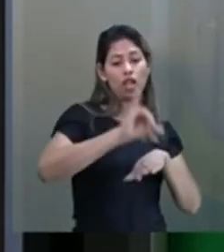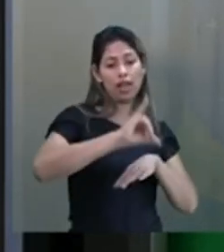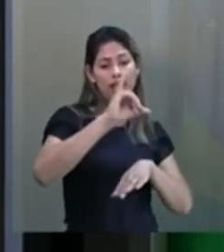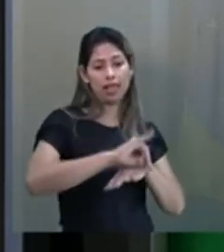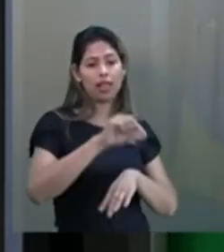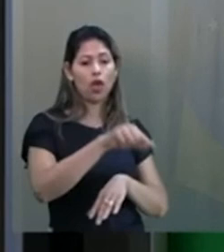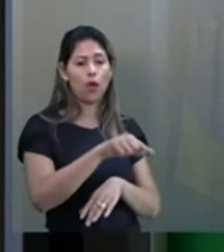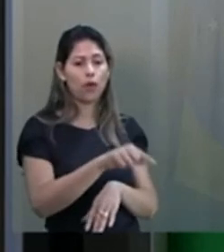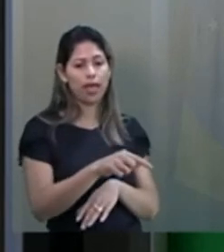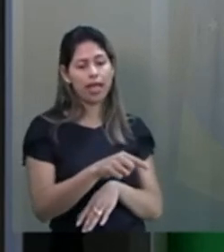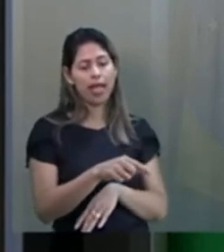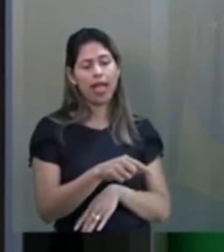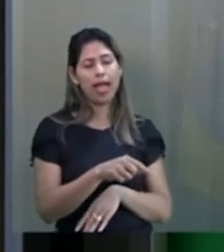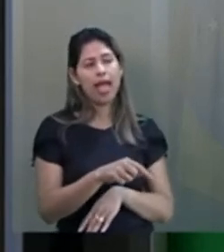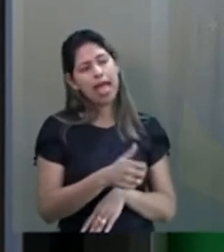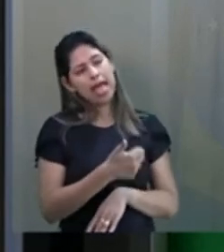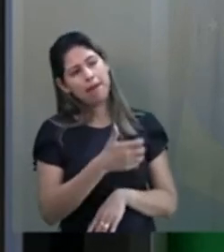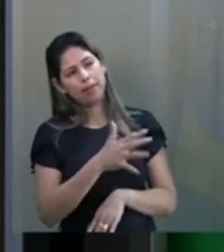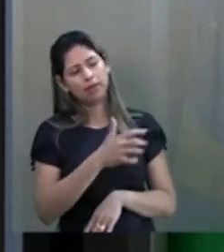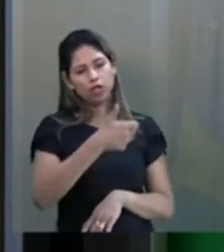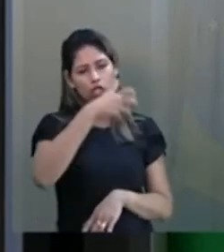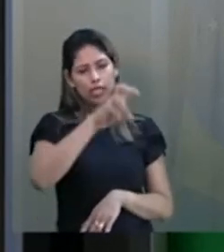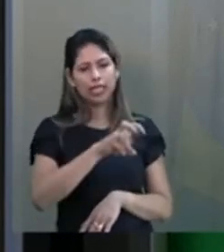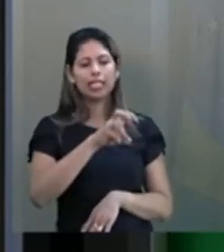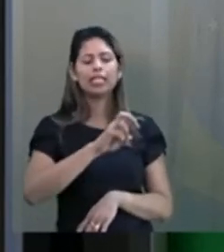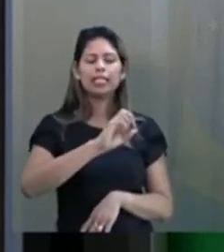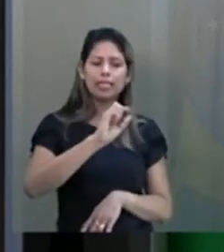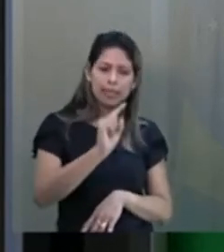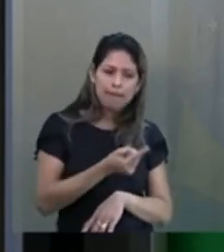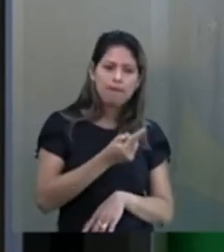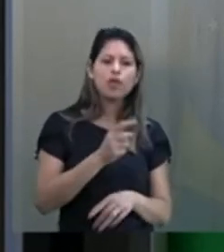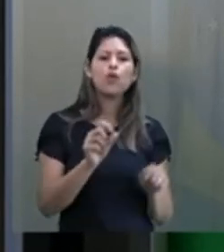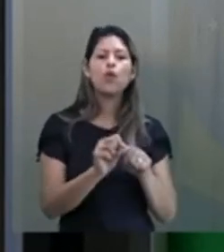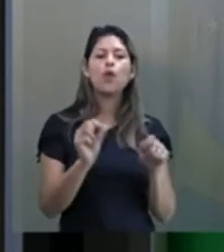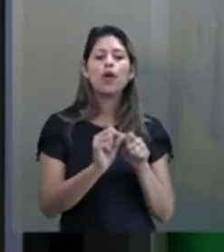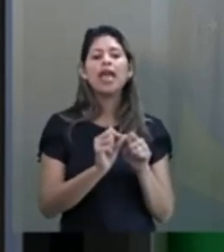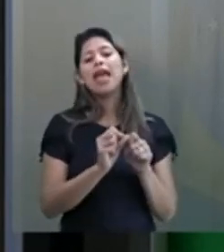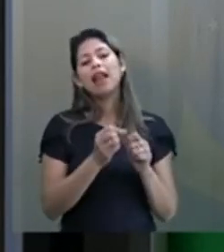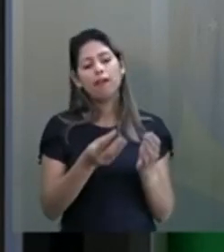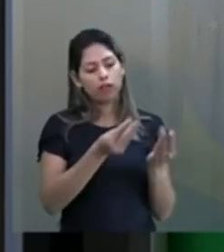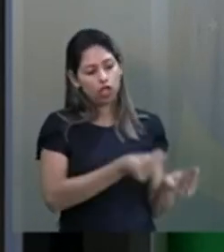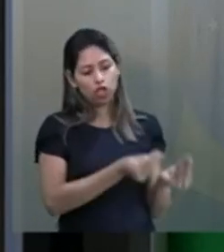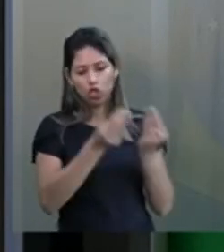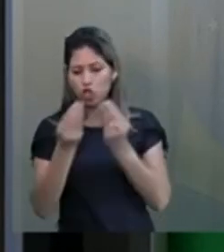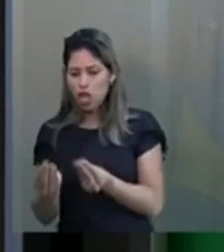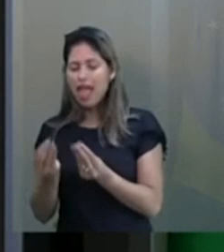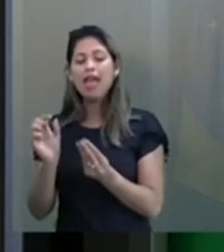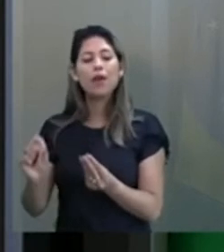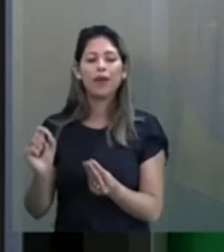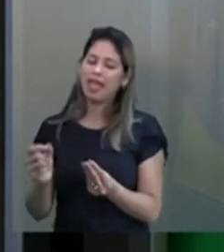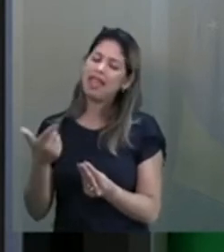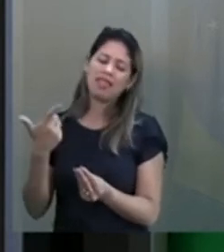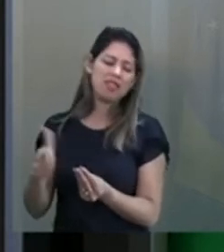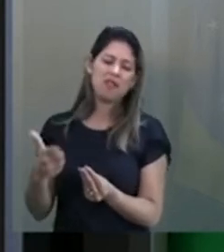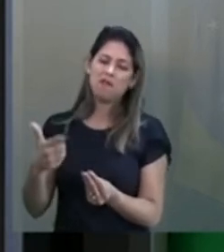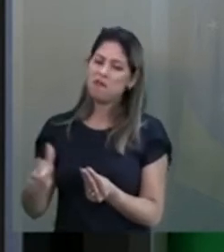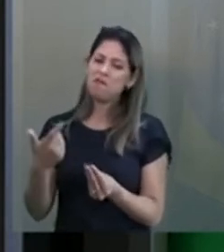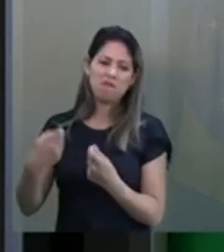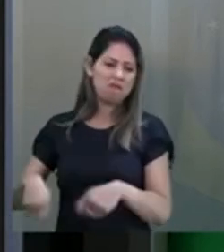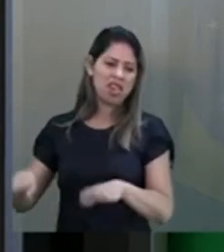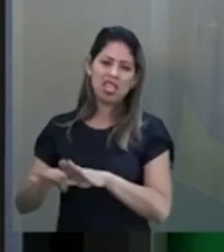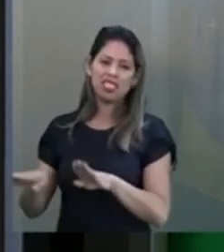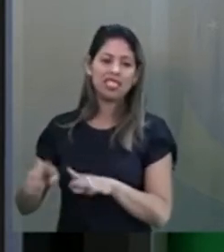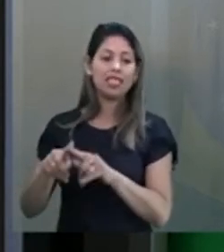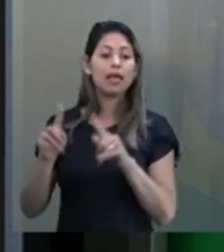institucionalmente tirar dinheiro do mais pobre para dar para o mais rico, para dar para o sujeito que não precisa. O Estado